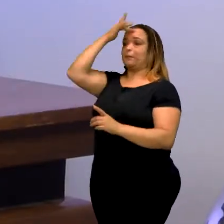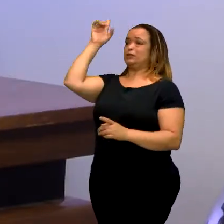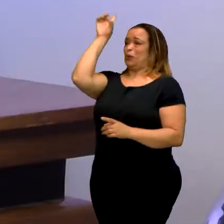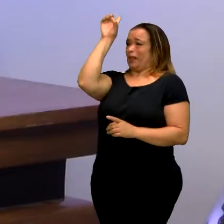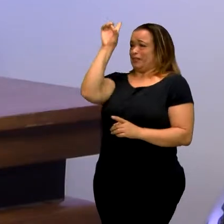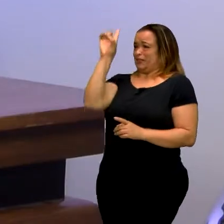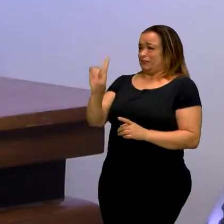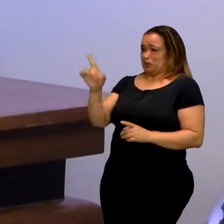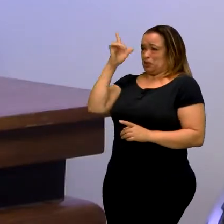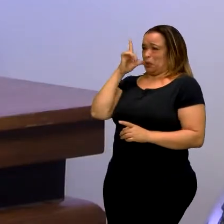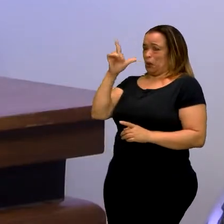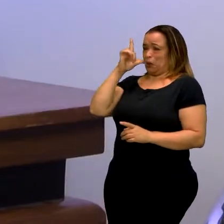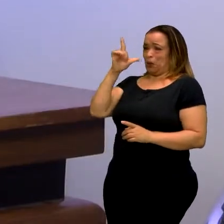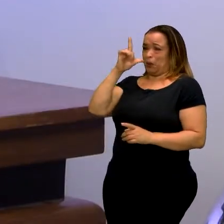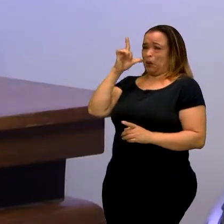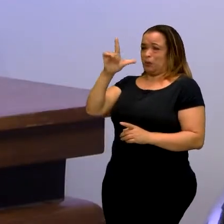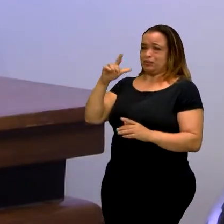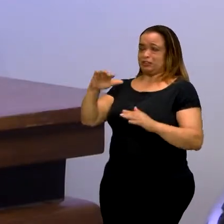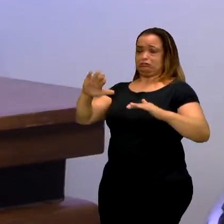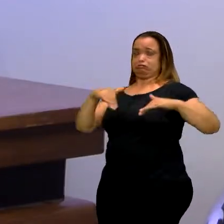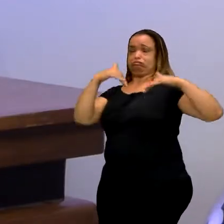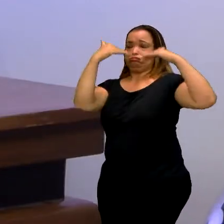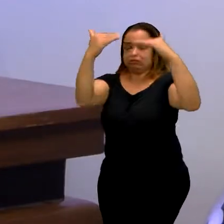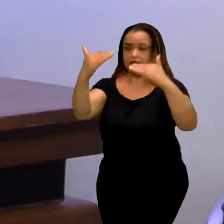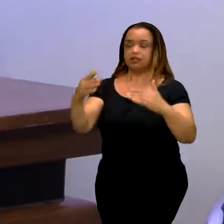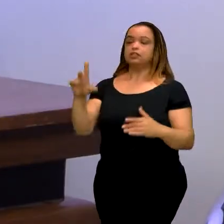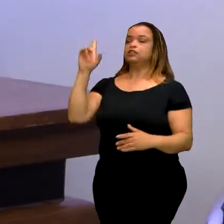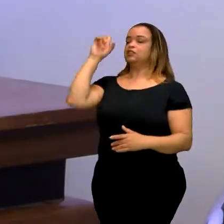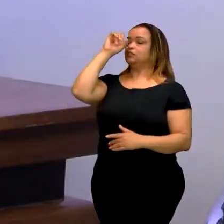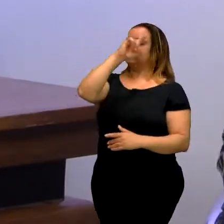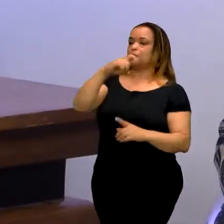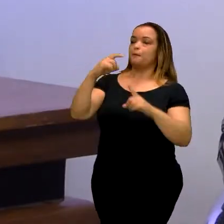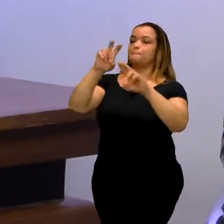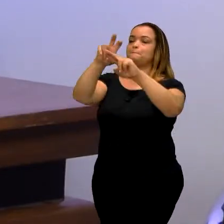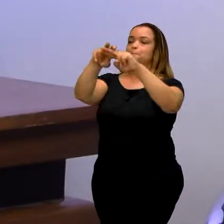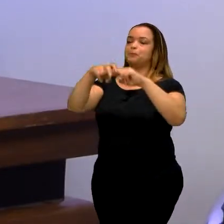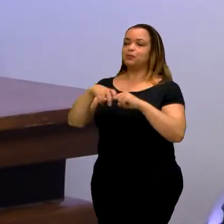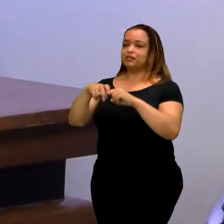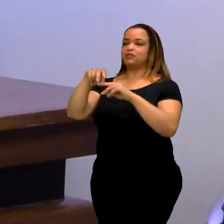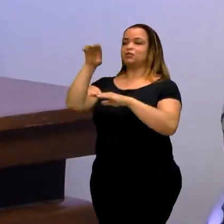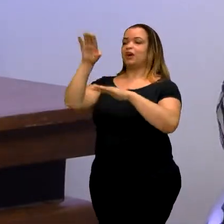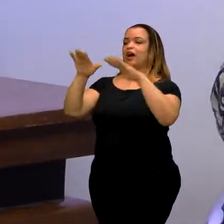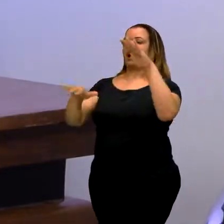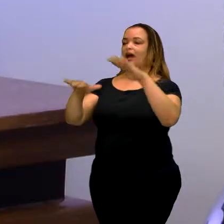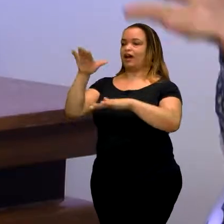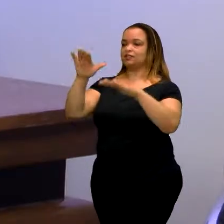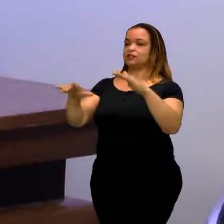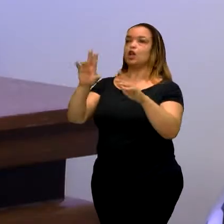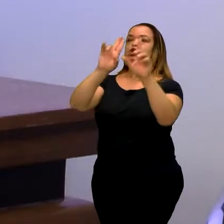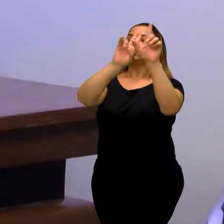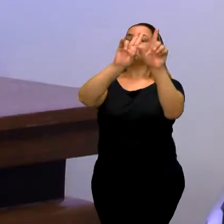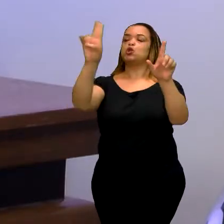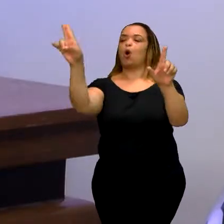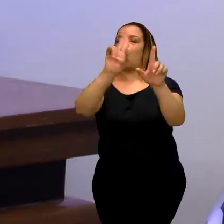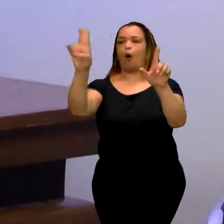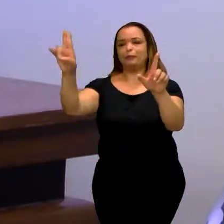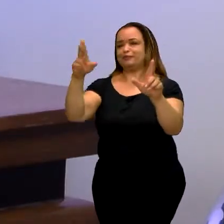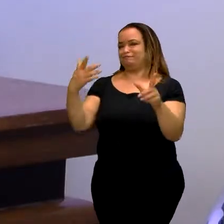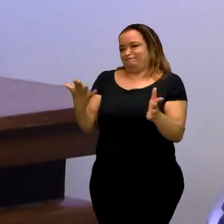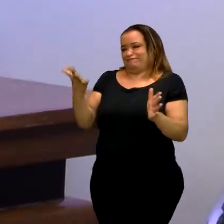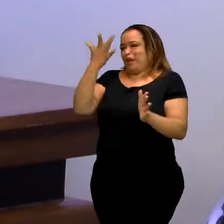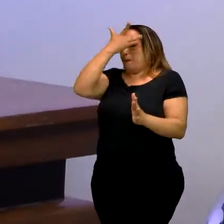nossa, era muito ruim isso daí. Então, por isso que eles camuflavam e não colocou o nome, não reconheceu.